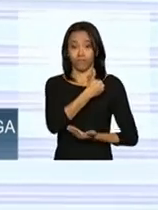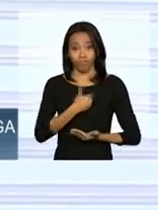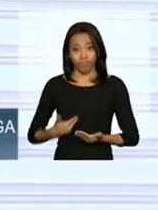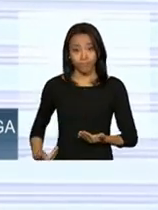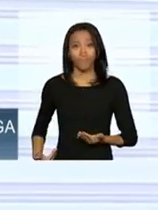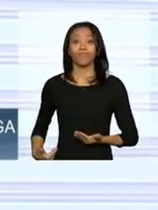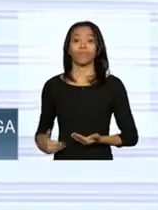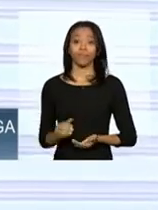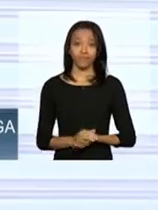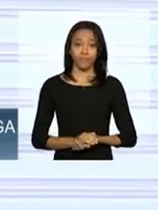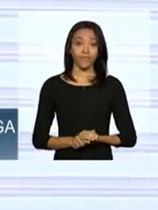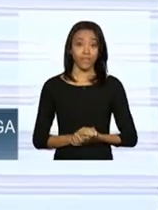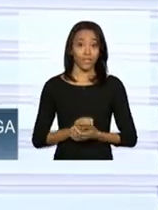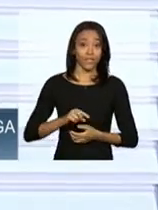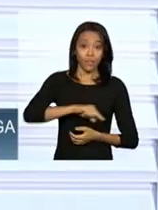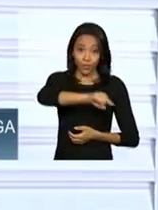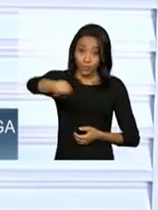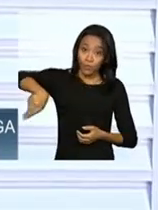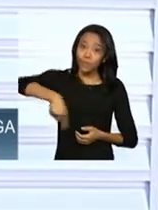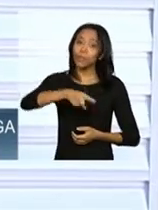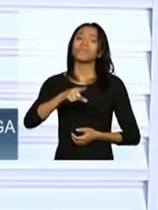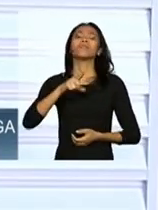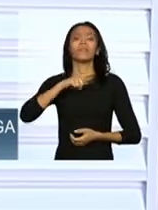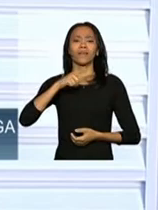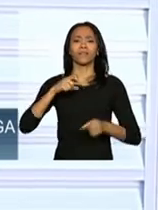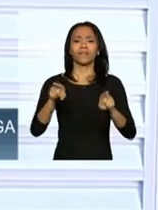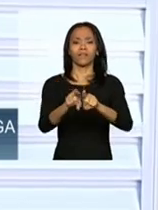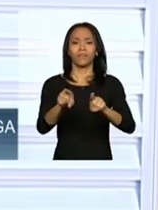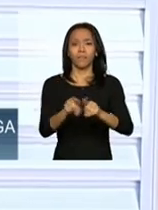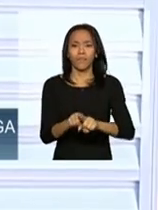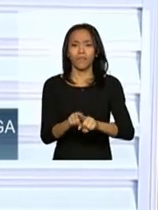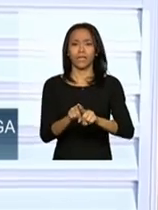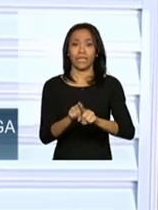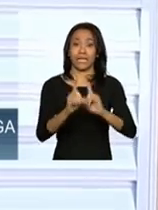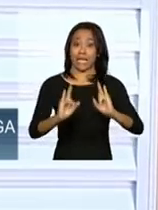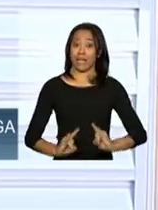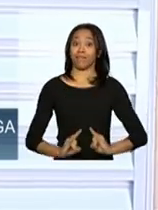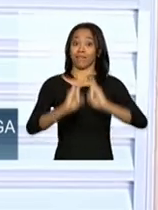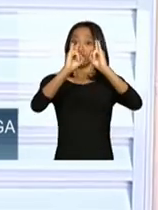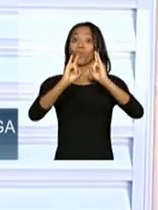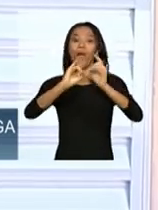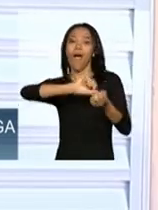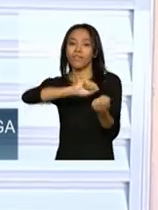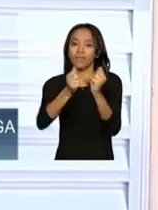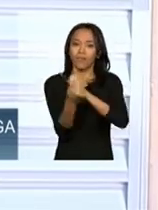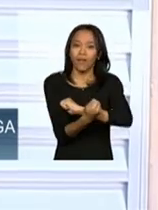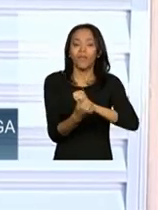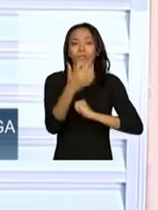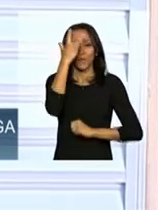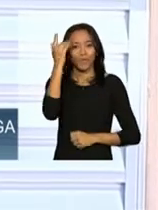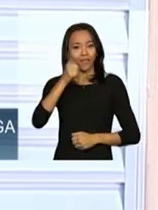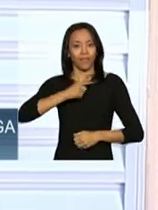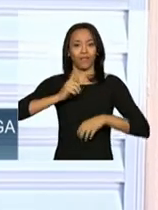O empreendimento possui também unidades adaptadas para pessoas com deficiência.